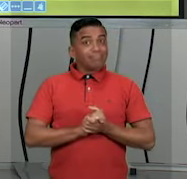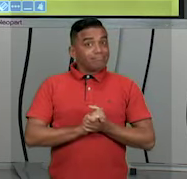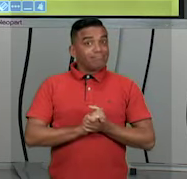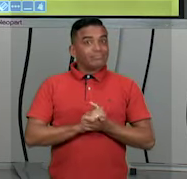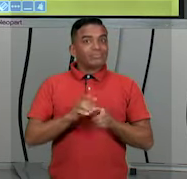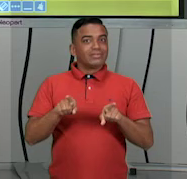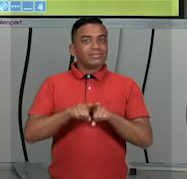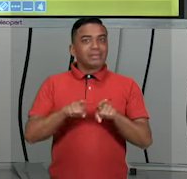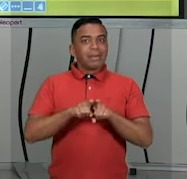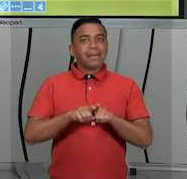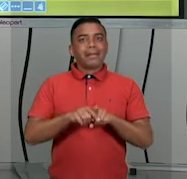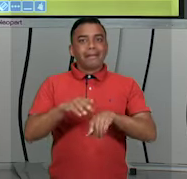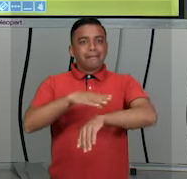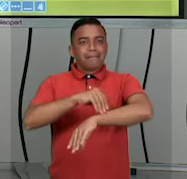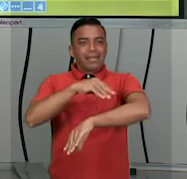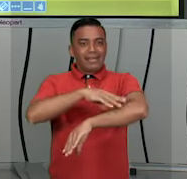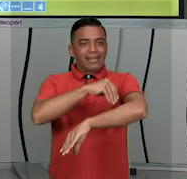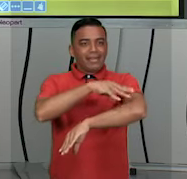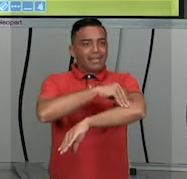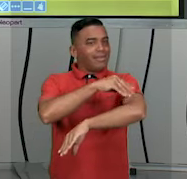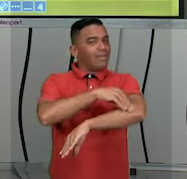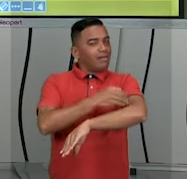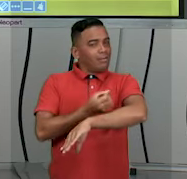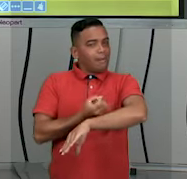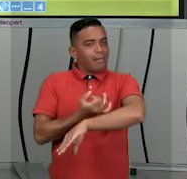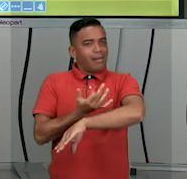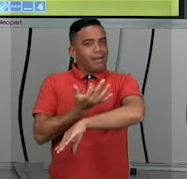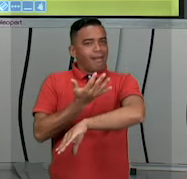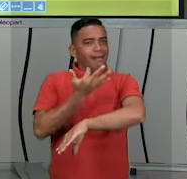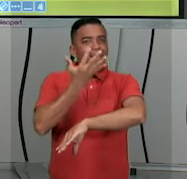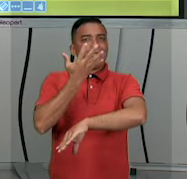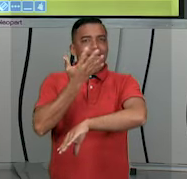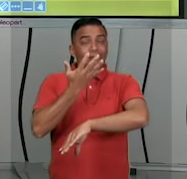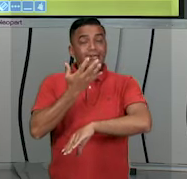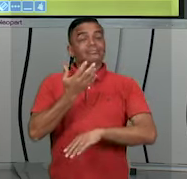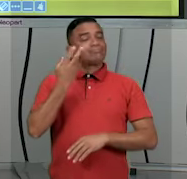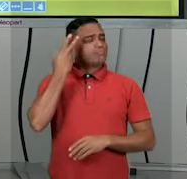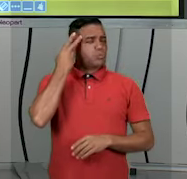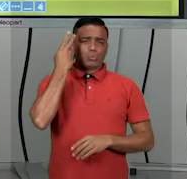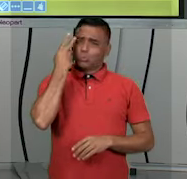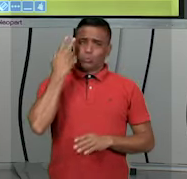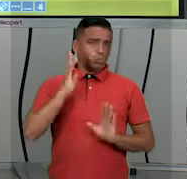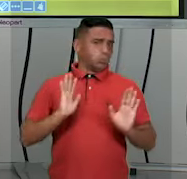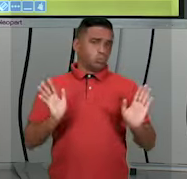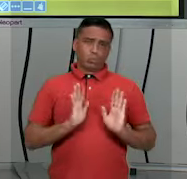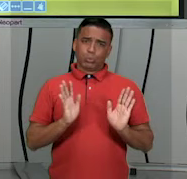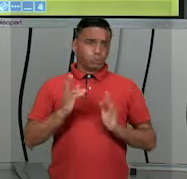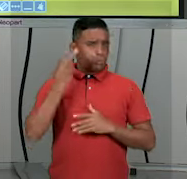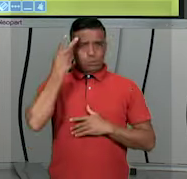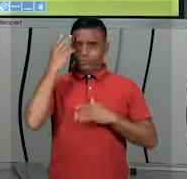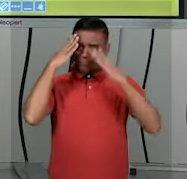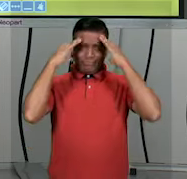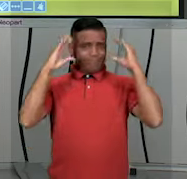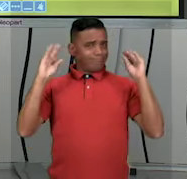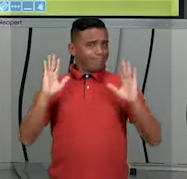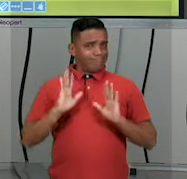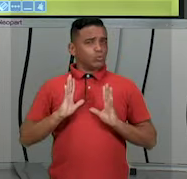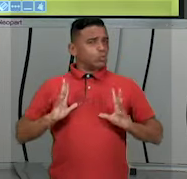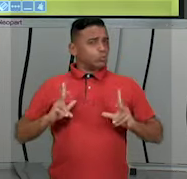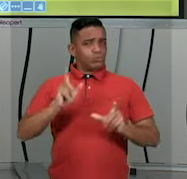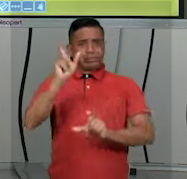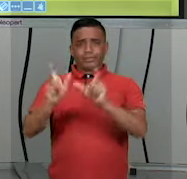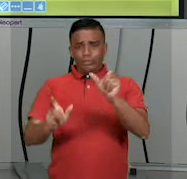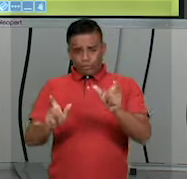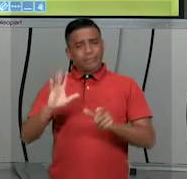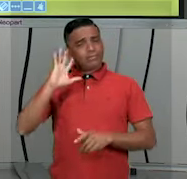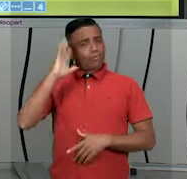crescimento de pelos também vai acontecer. Tudo isso é natural, tudo isso vai acontecer com todo mundo.